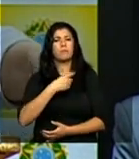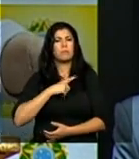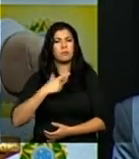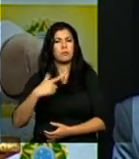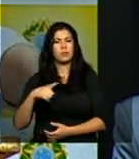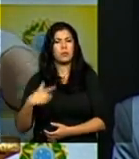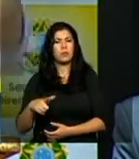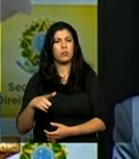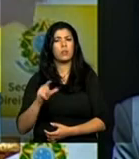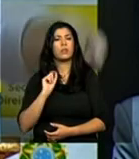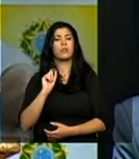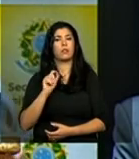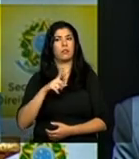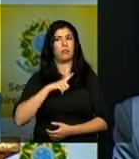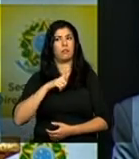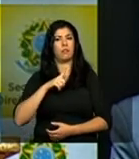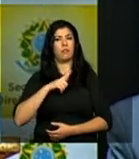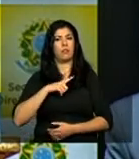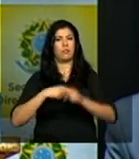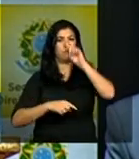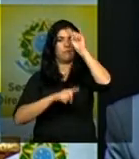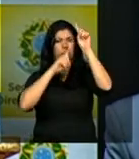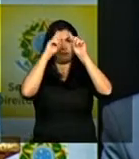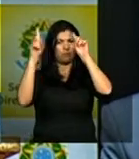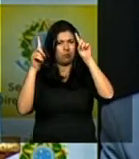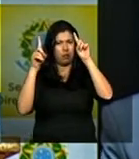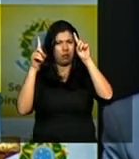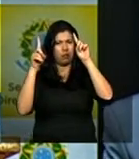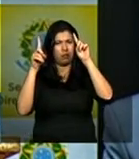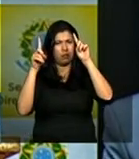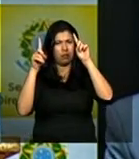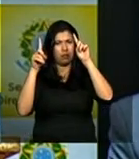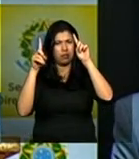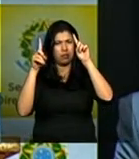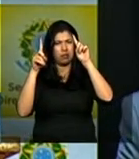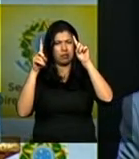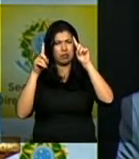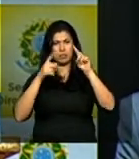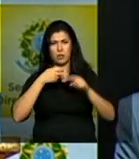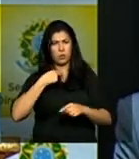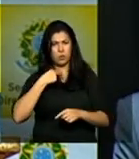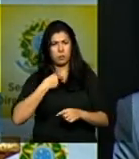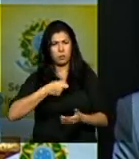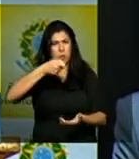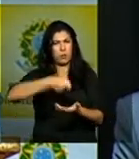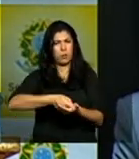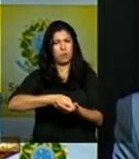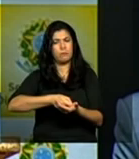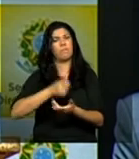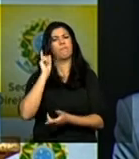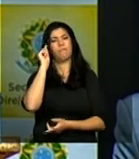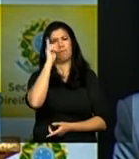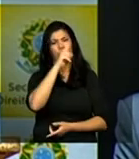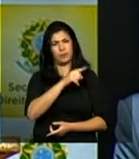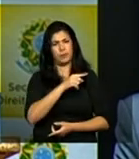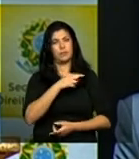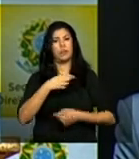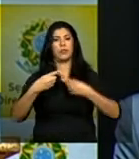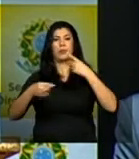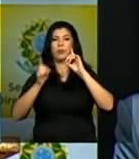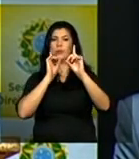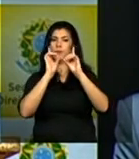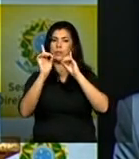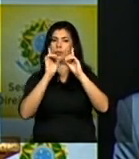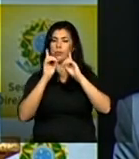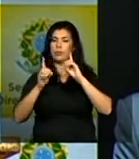a democracia e ter uma ditadura fica muito difícil a gente poder fazer inclusive o debate político